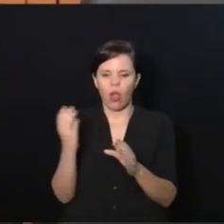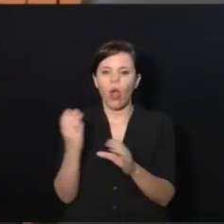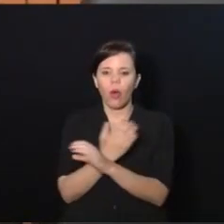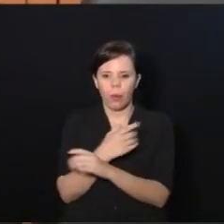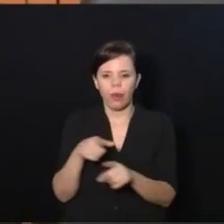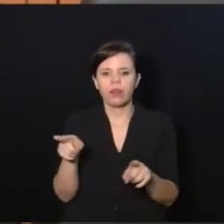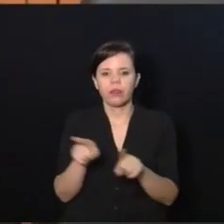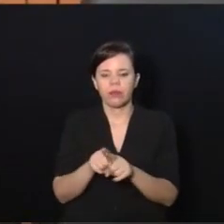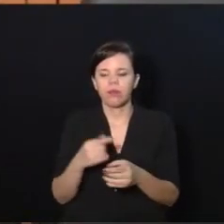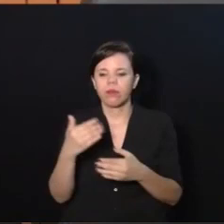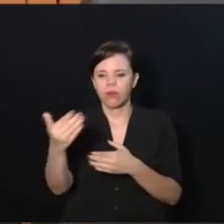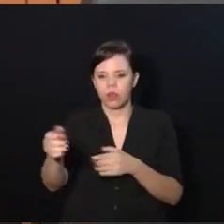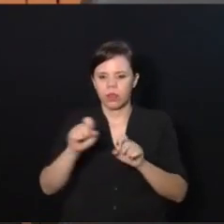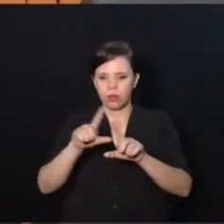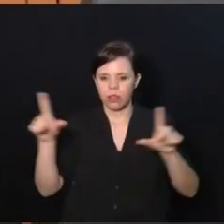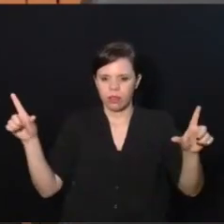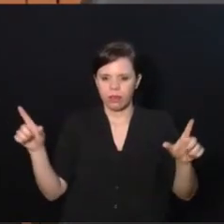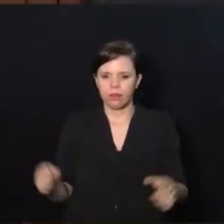Próximo slide.